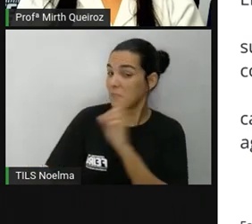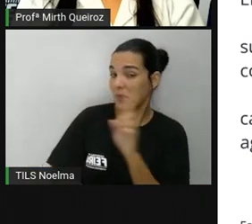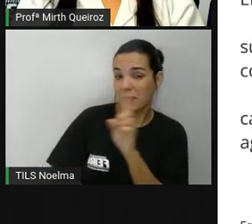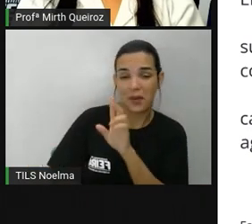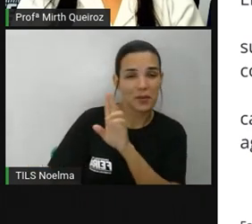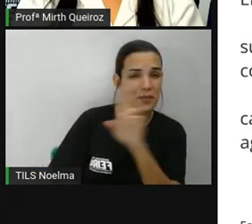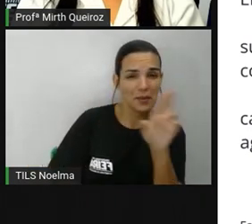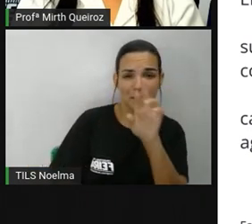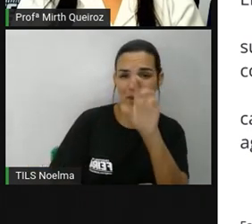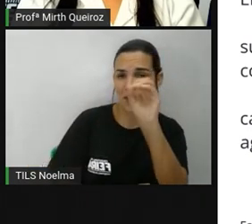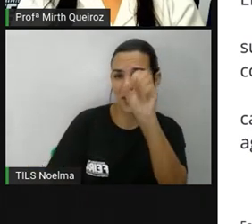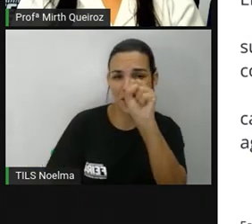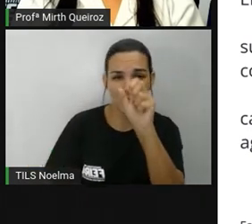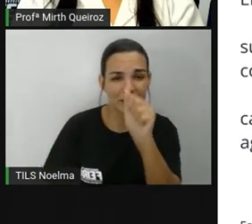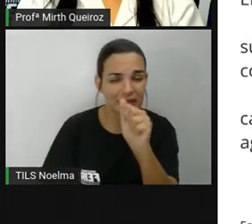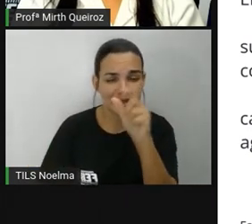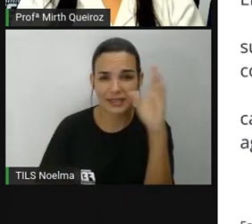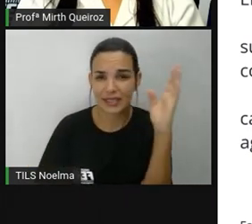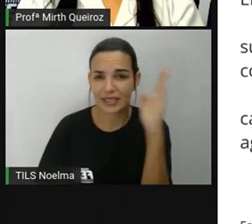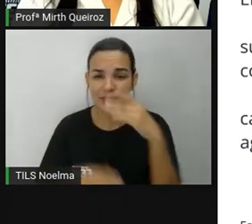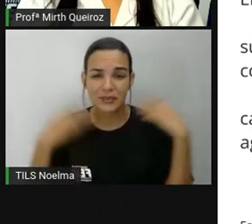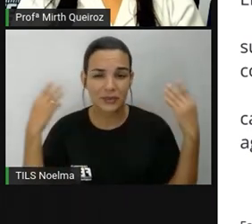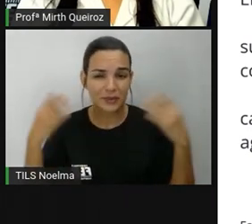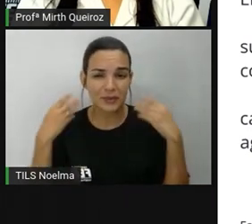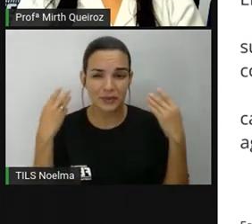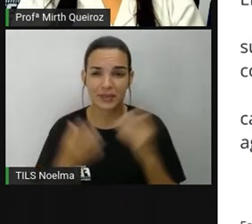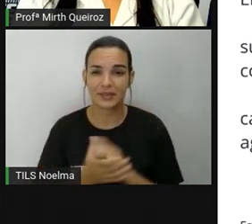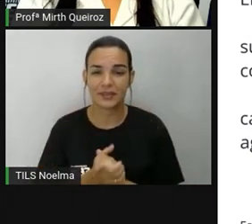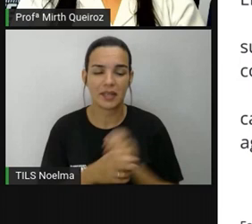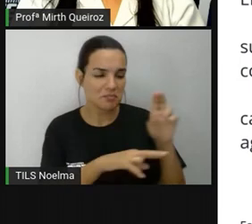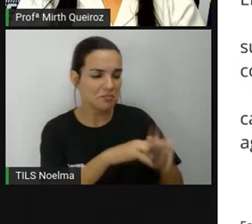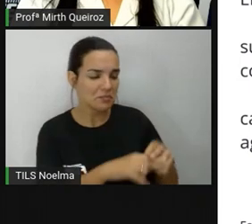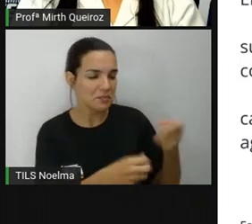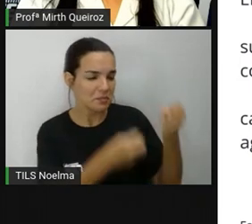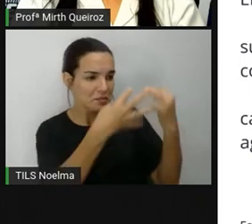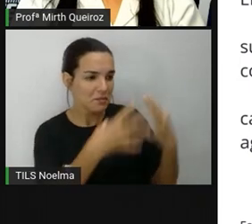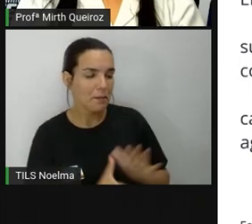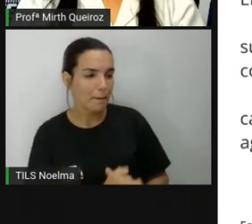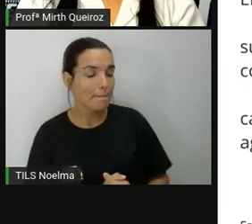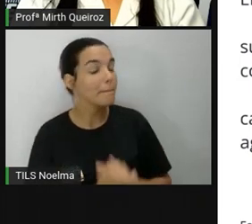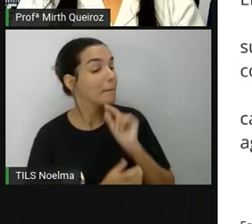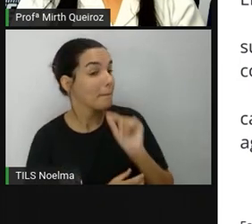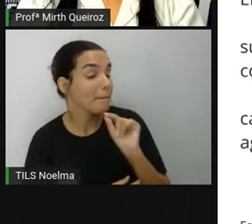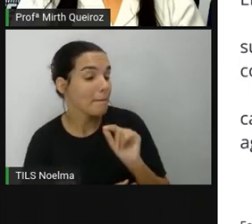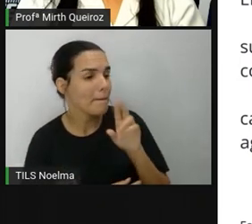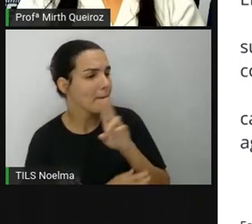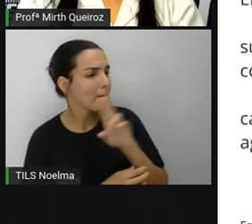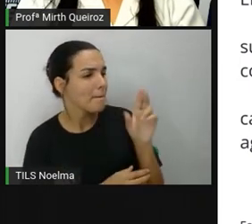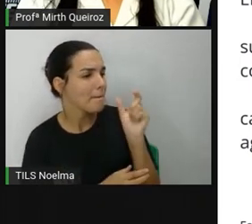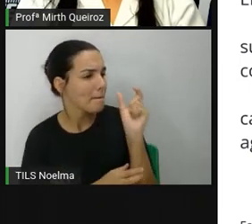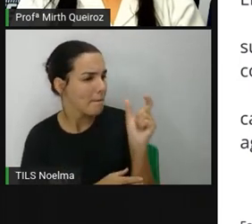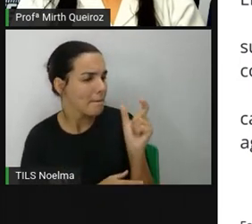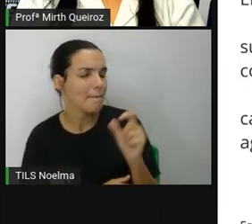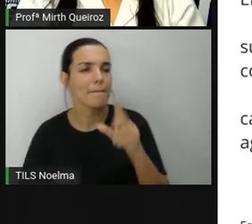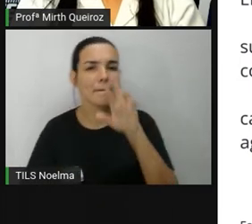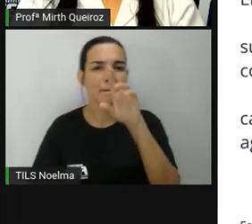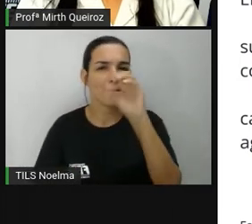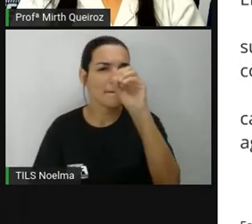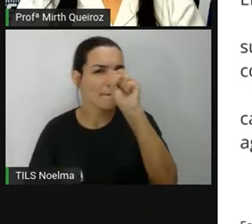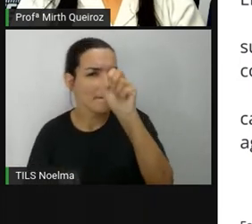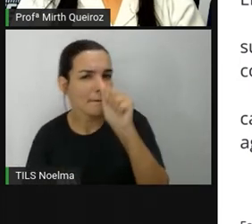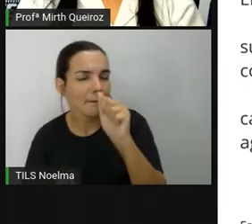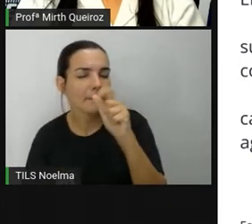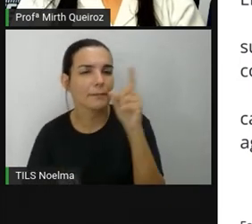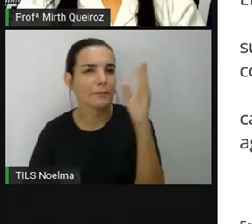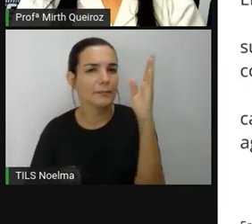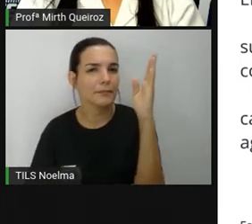Sente-se aí que eu vou explicar. Esse nome é usado para descrever o conjunto